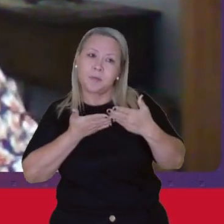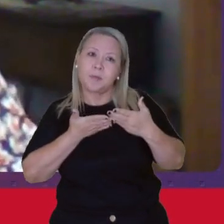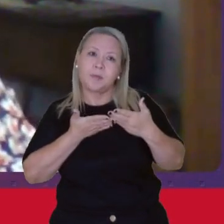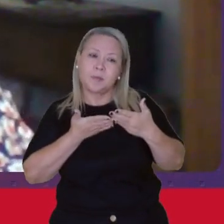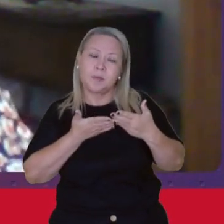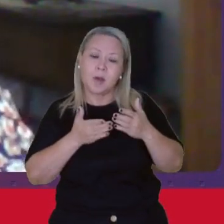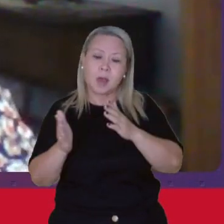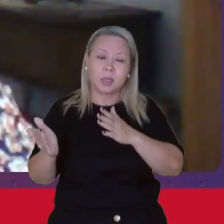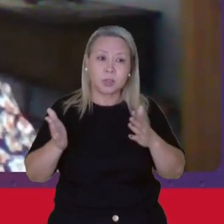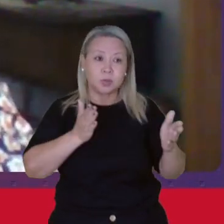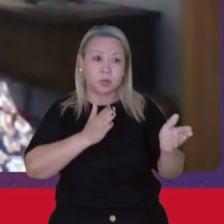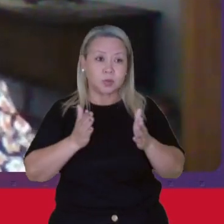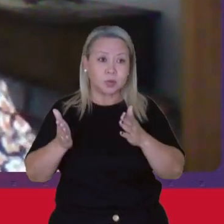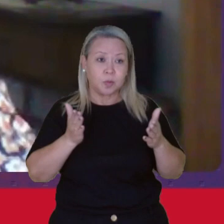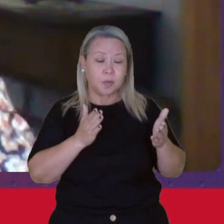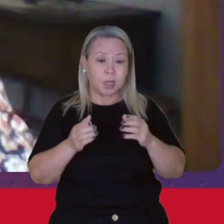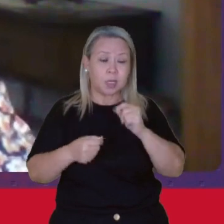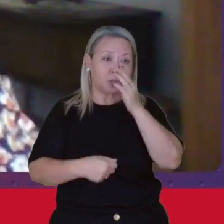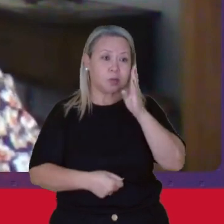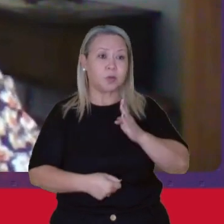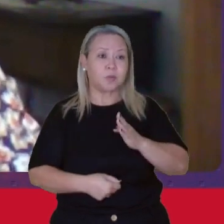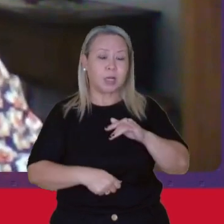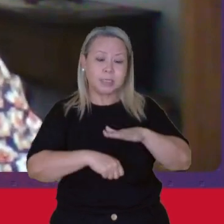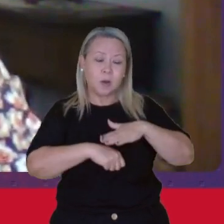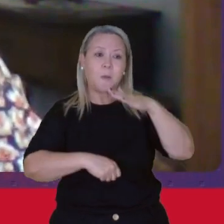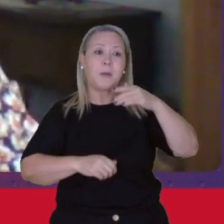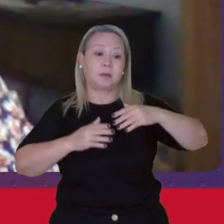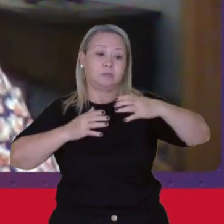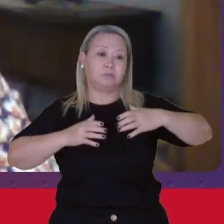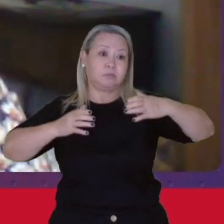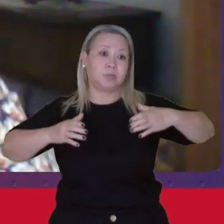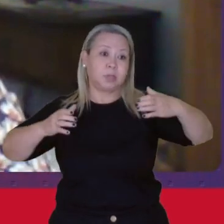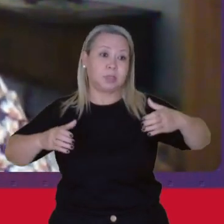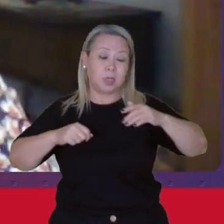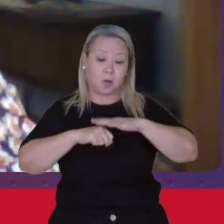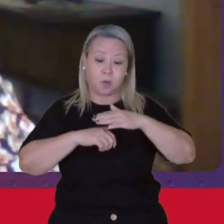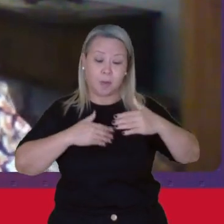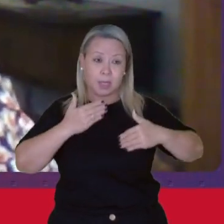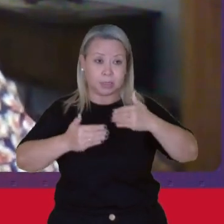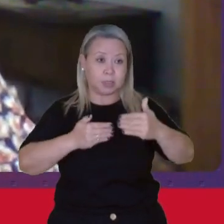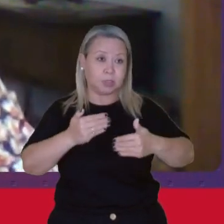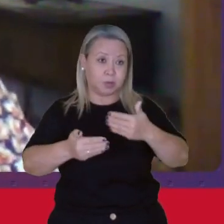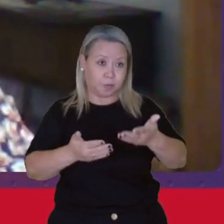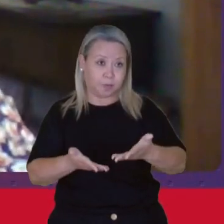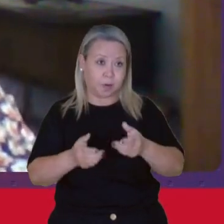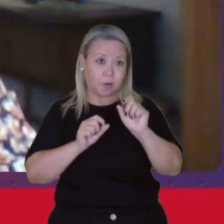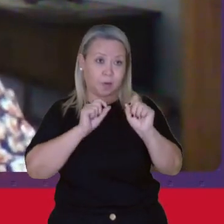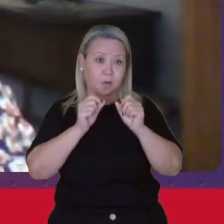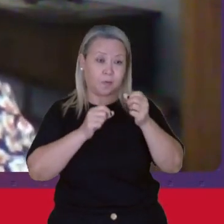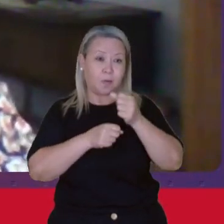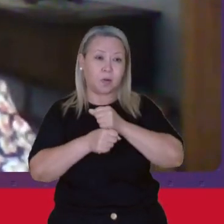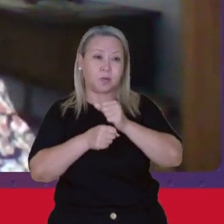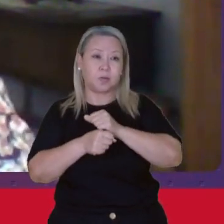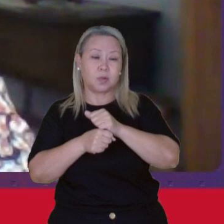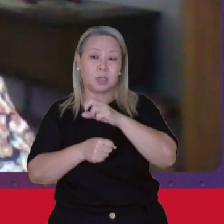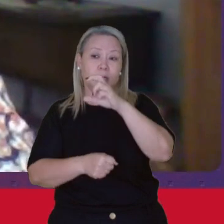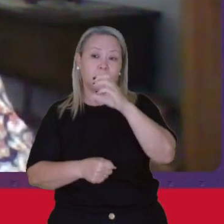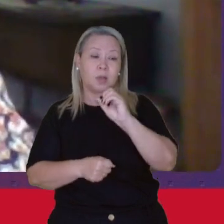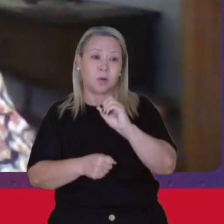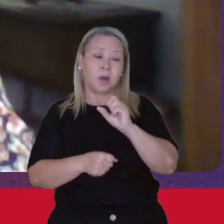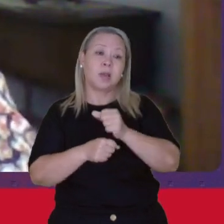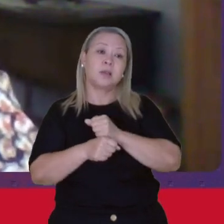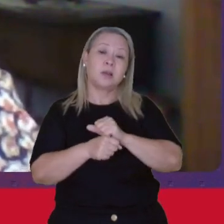períodos, inclusive, em que o Brasil mais cresceu e mais desenvolveu Que foi lá nos anos 50, 60,